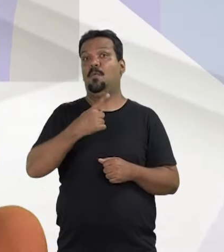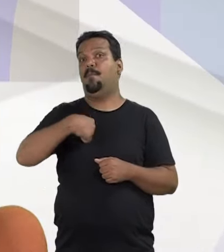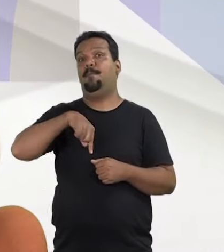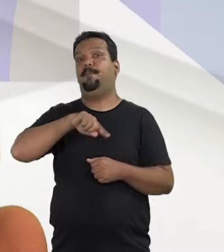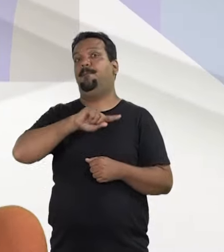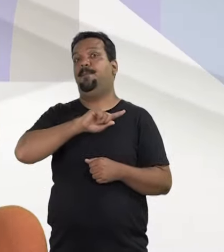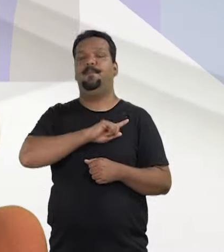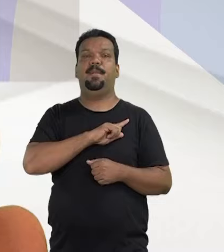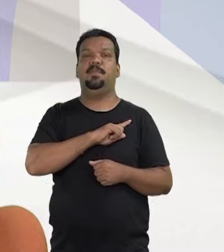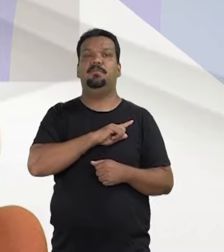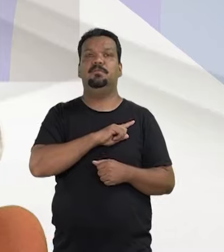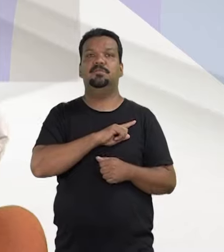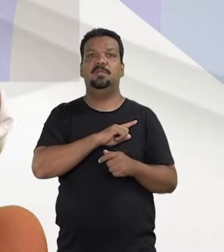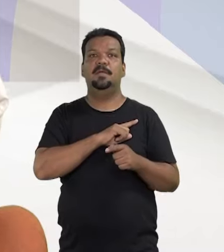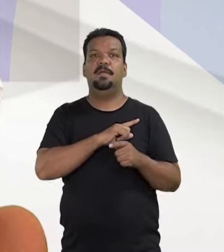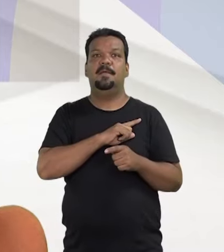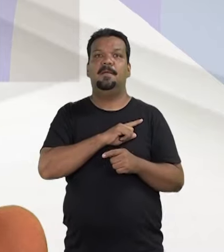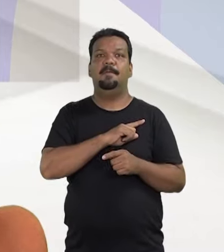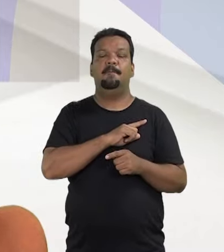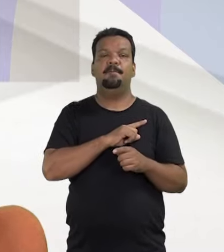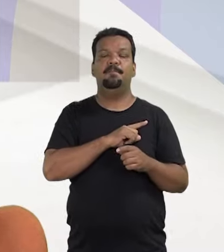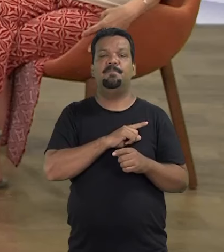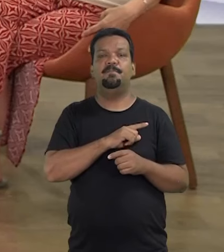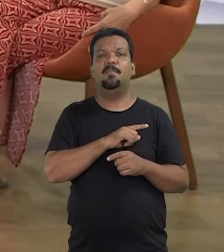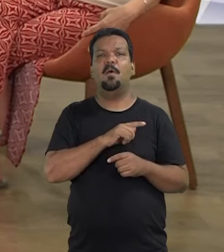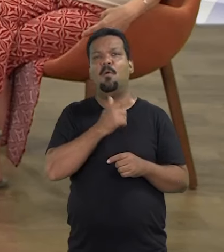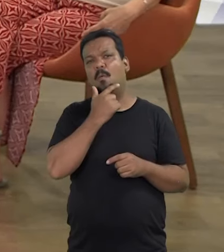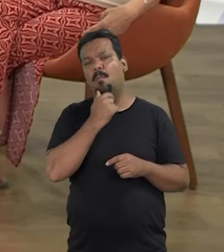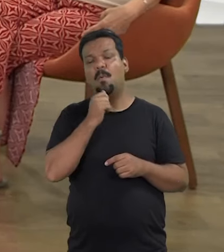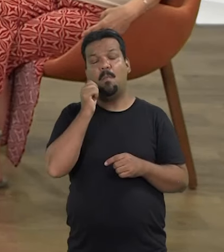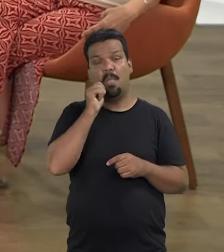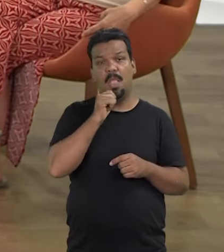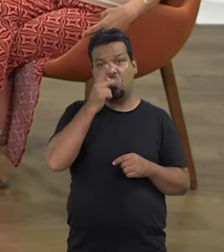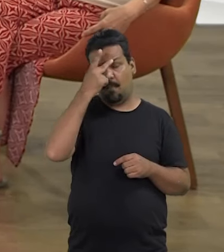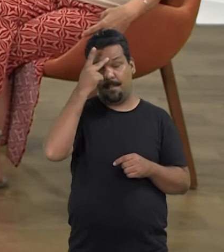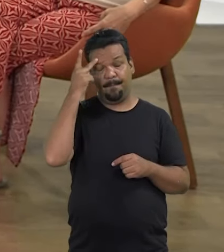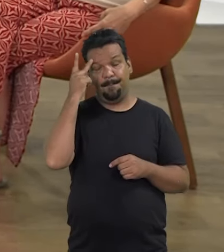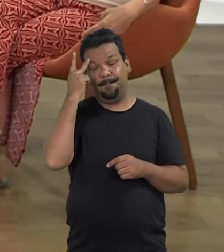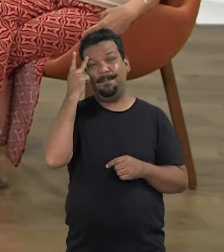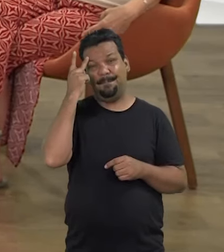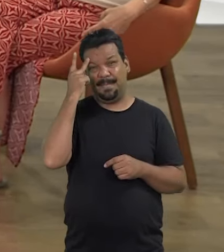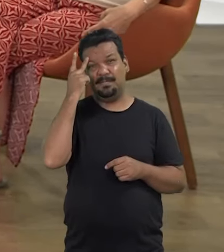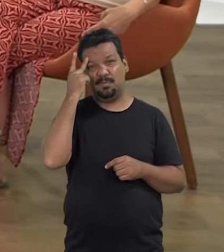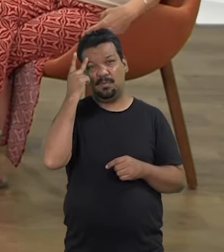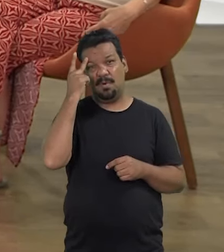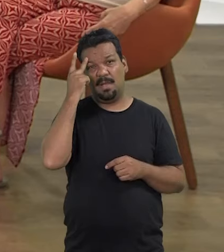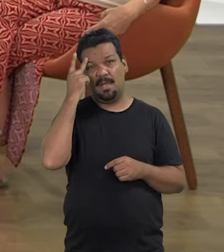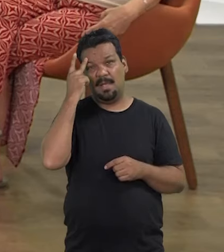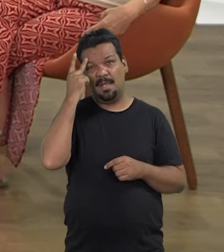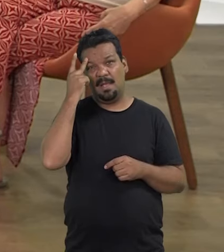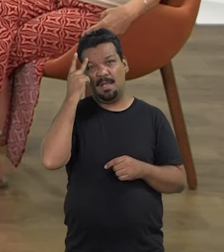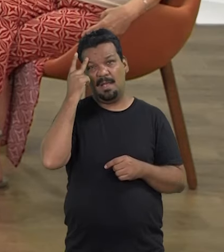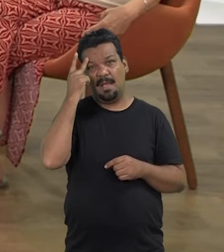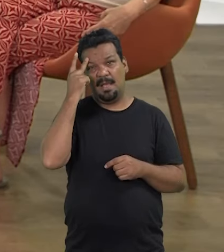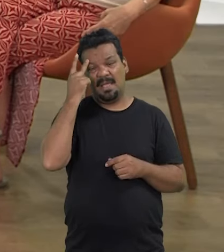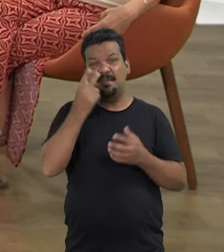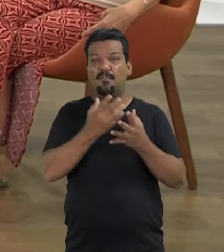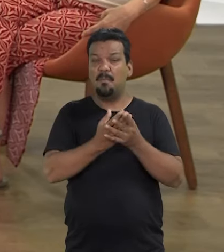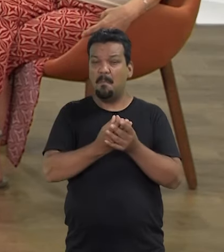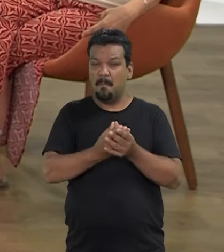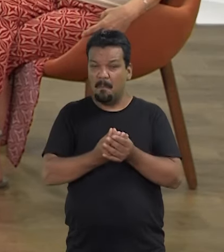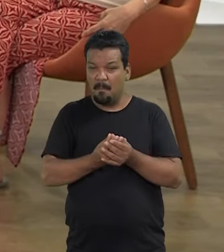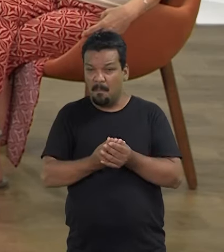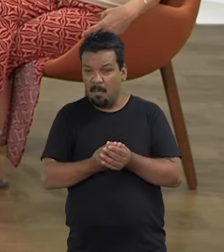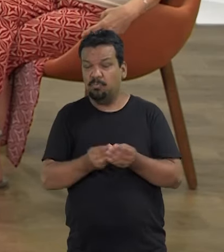para nós brasileiros, para nós brasileiros, e para nós brasileiras, como uma pessoa que foi martirizada. Atirizada.